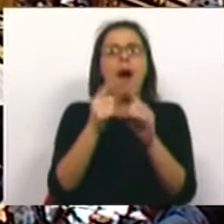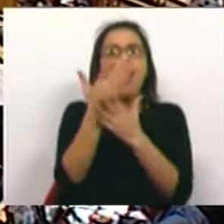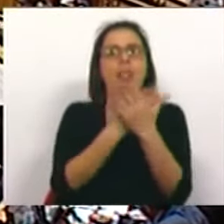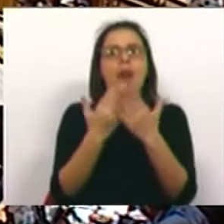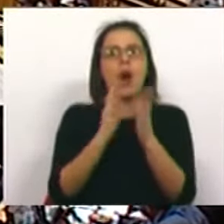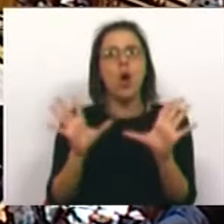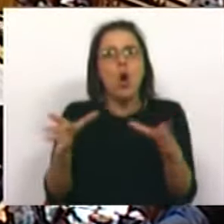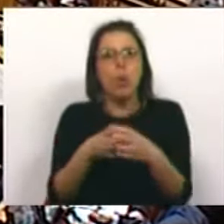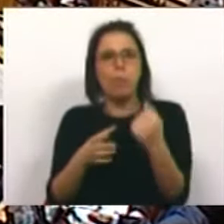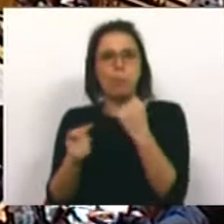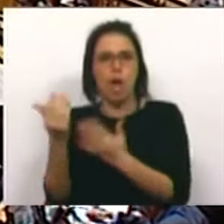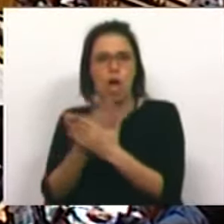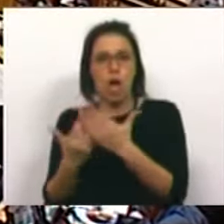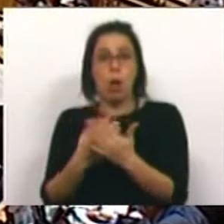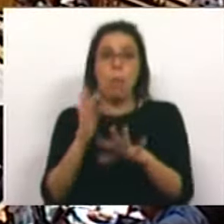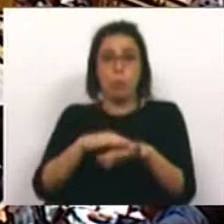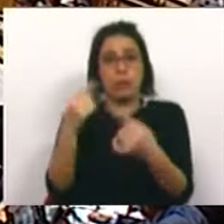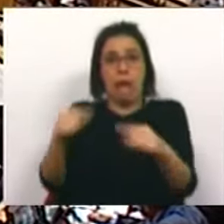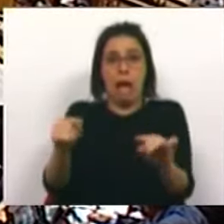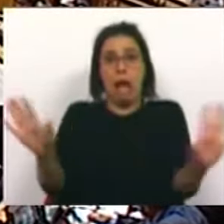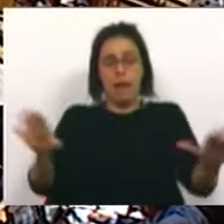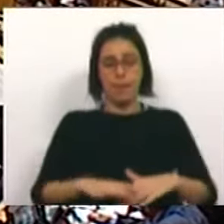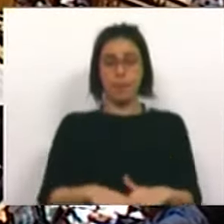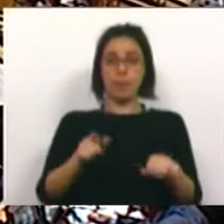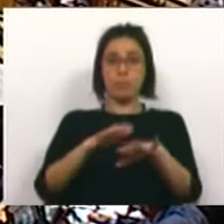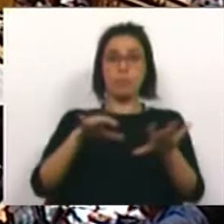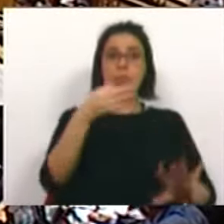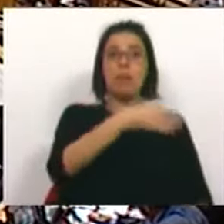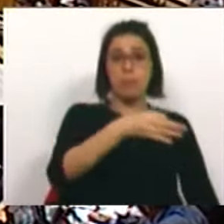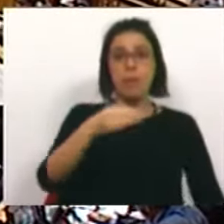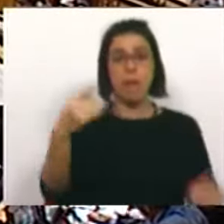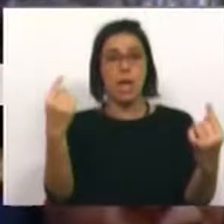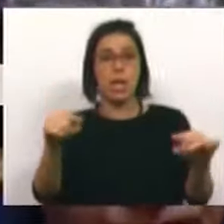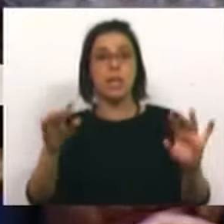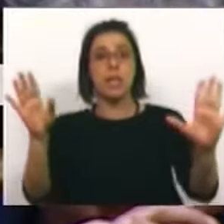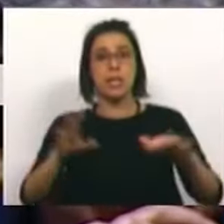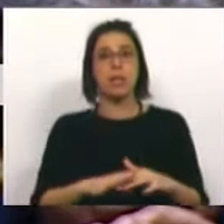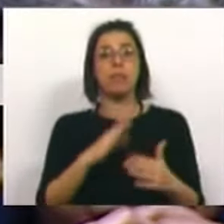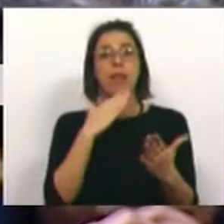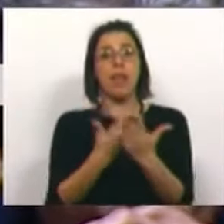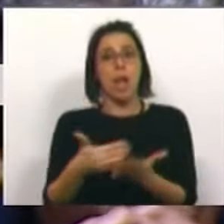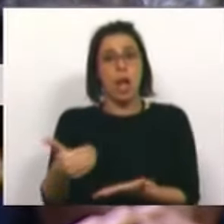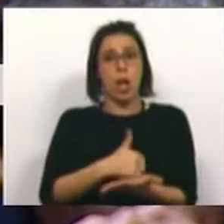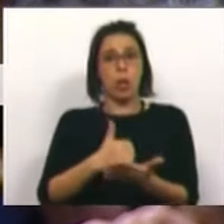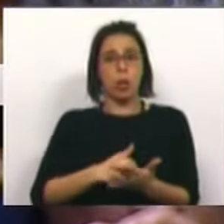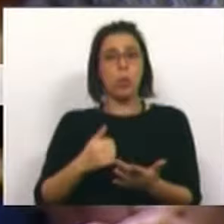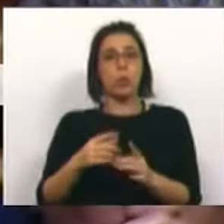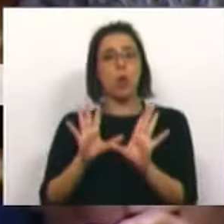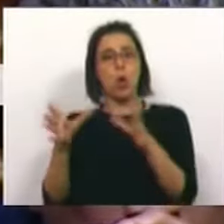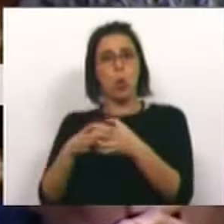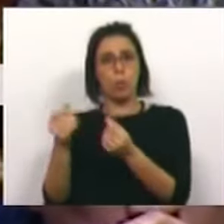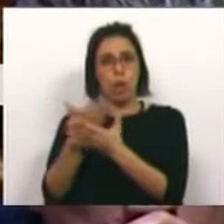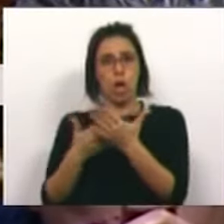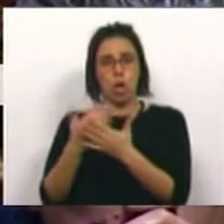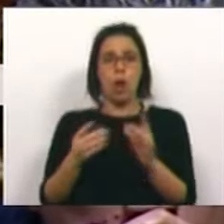negócio para os grupos económicos e por isso é que existem. E é por isso que as PPPs existem, para entregar lucros e dividendos aos grupos